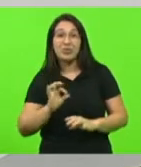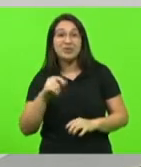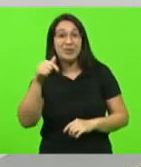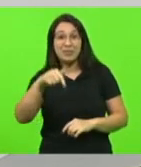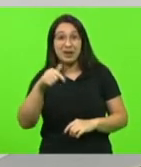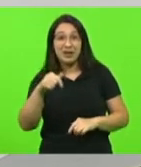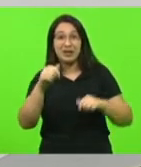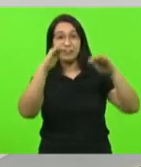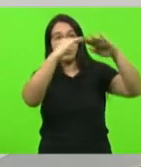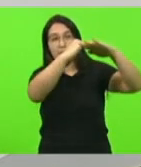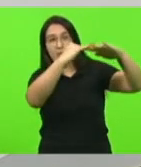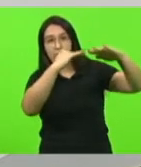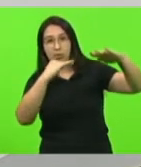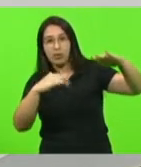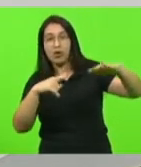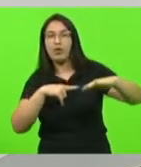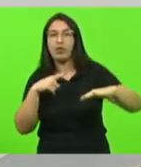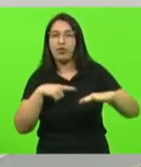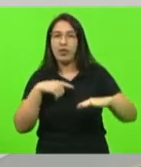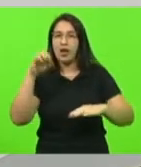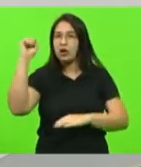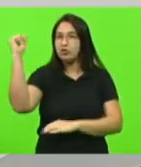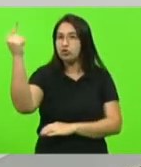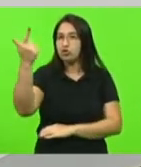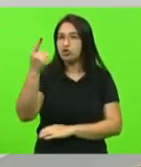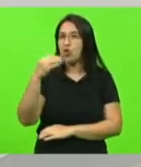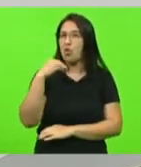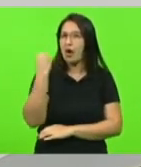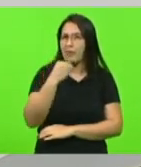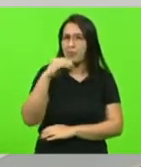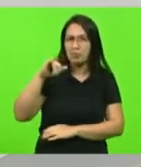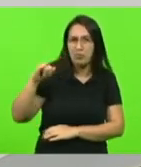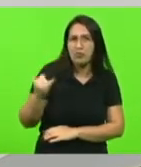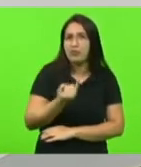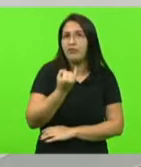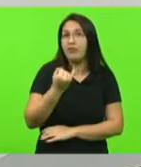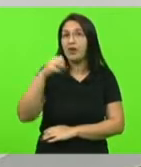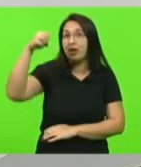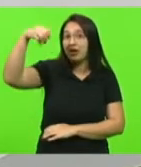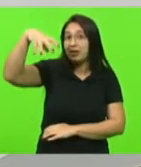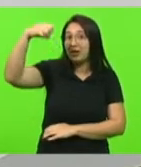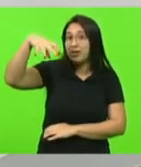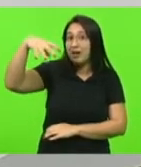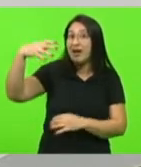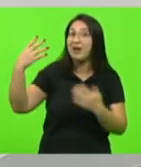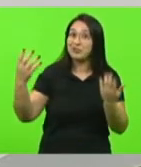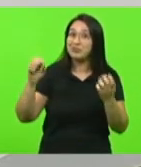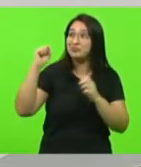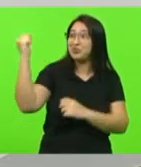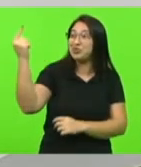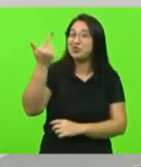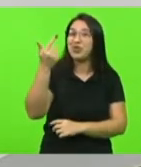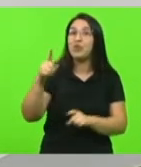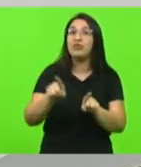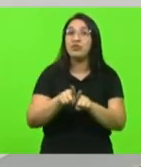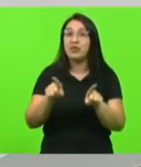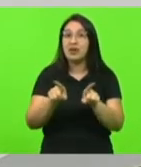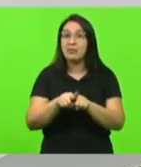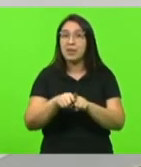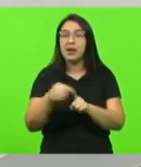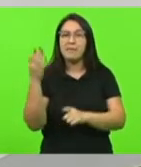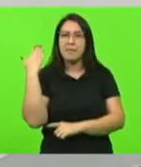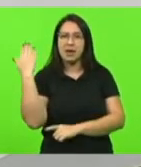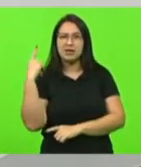solar também a Assembleia há pouco tempo quando tinha um restaurante a Assembleia aproveitava todo o lixo orgânico